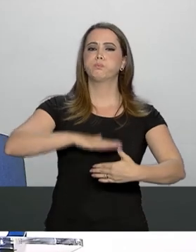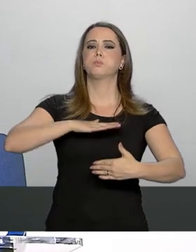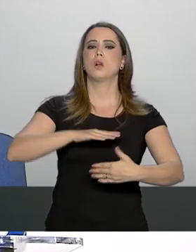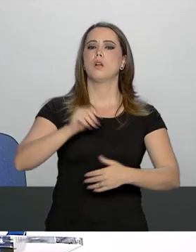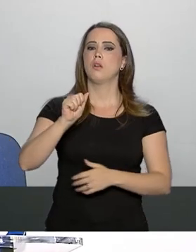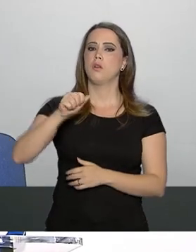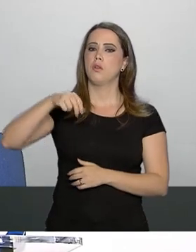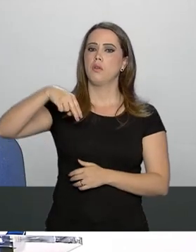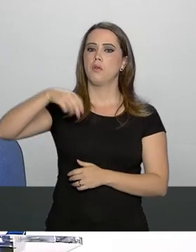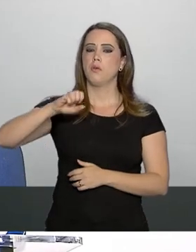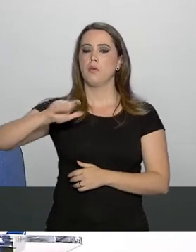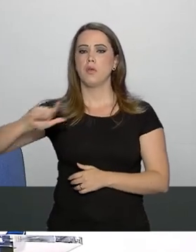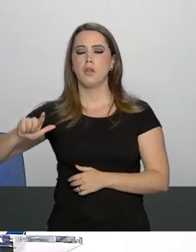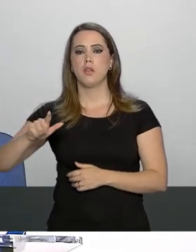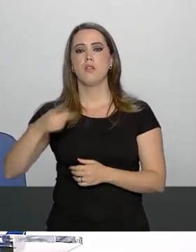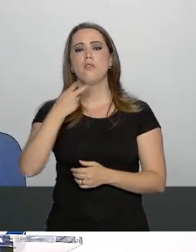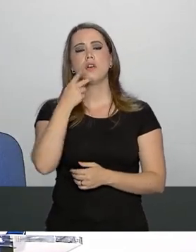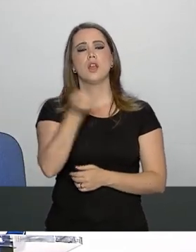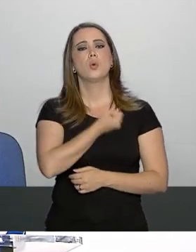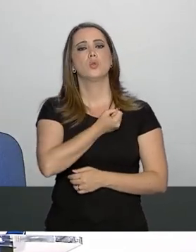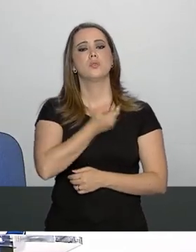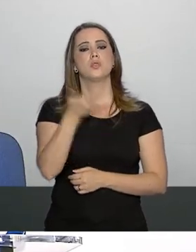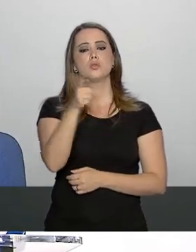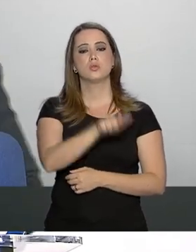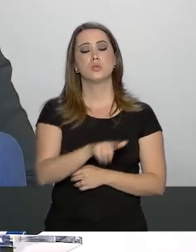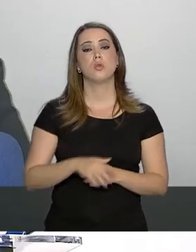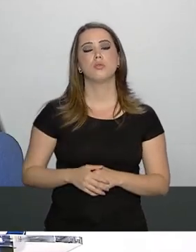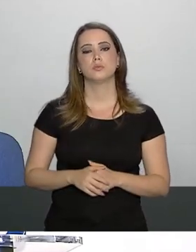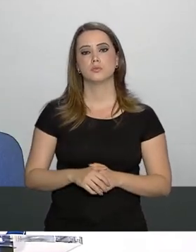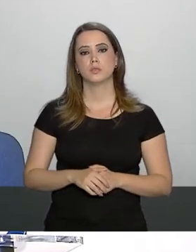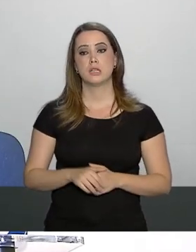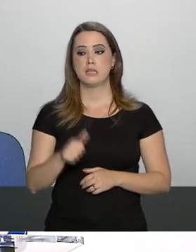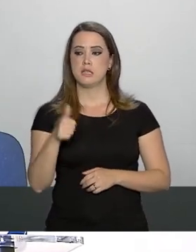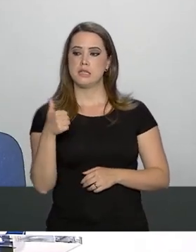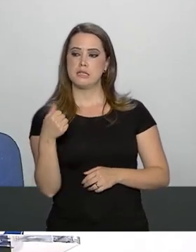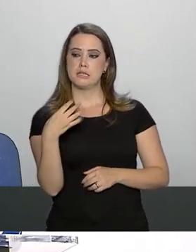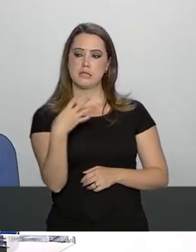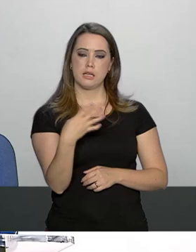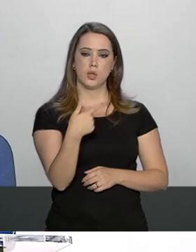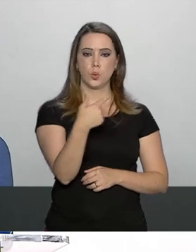o senhor poderia confirmar o número novamente? 142